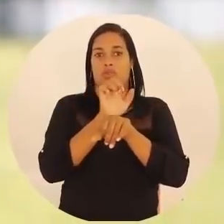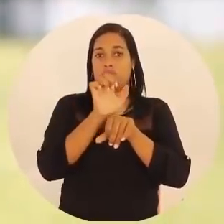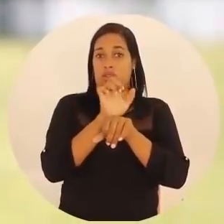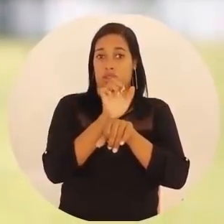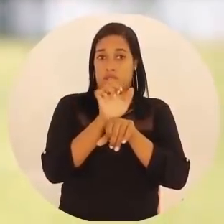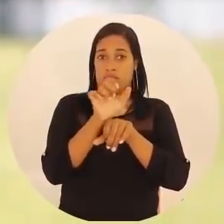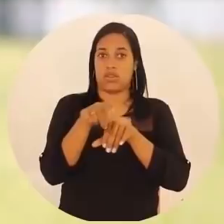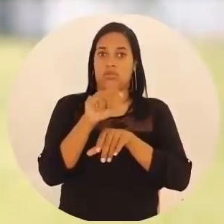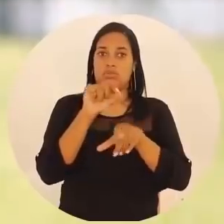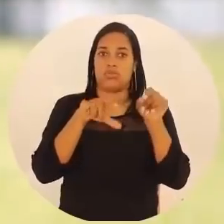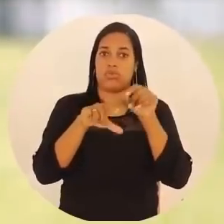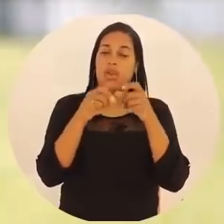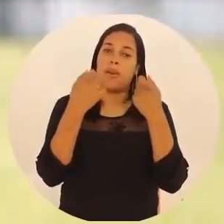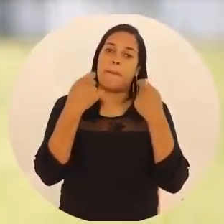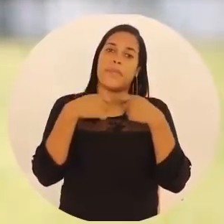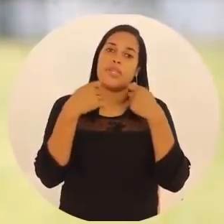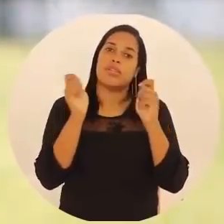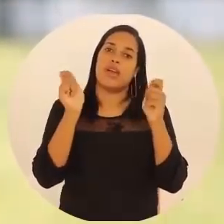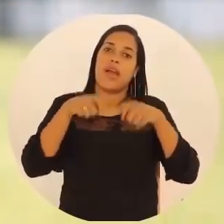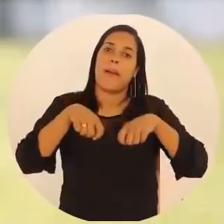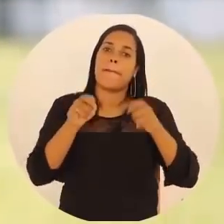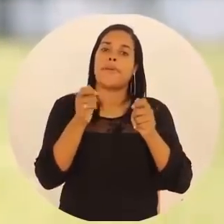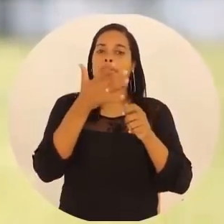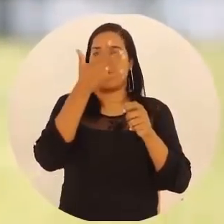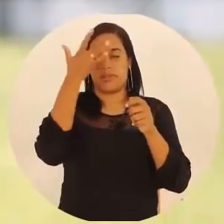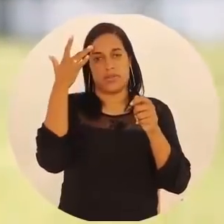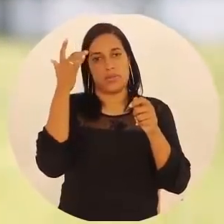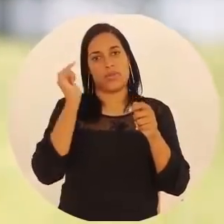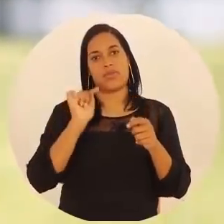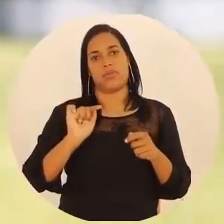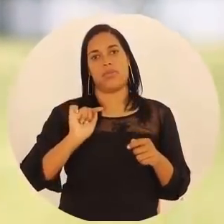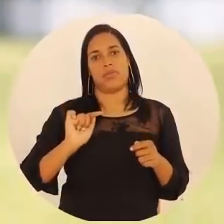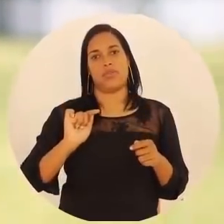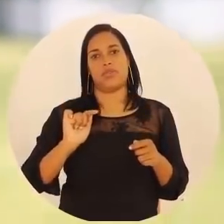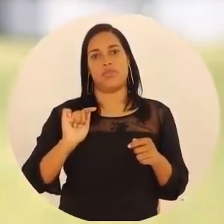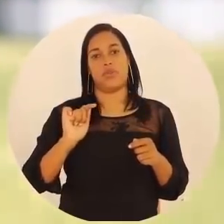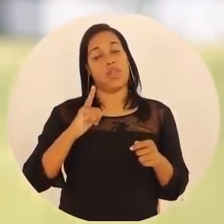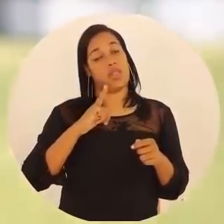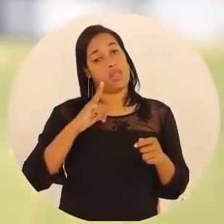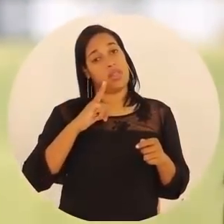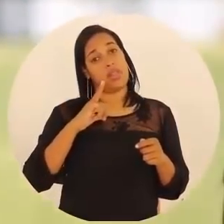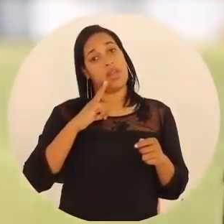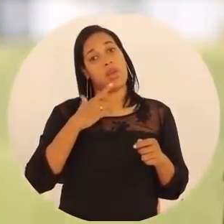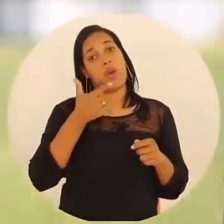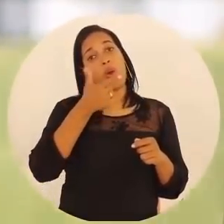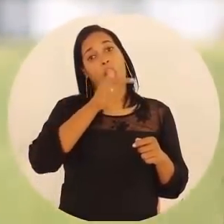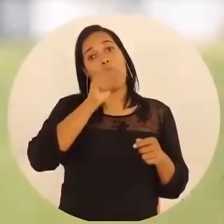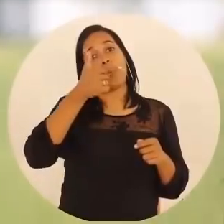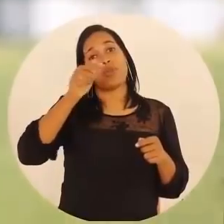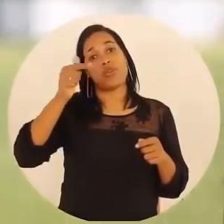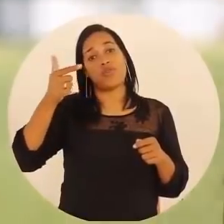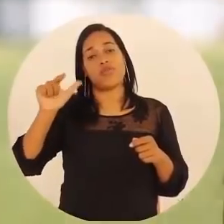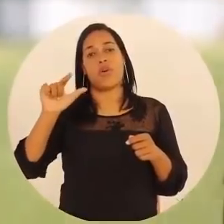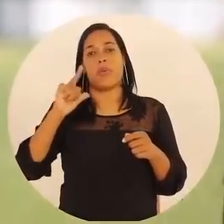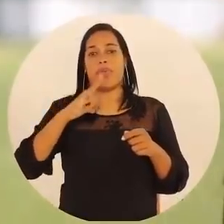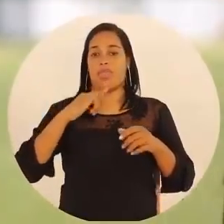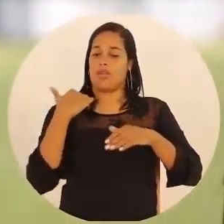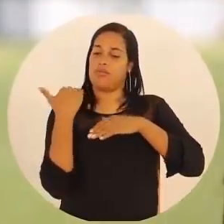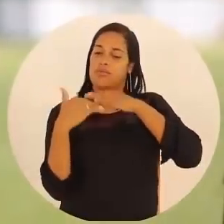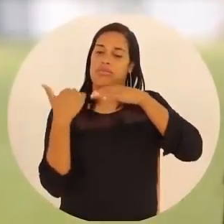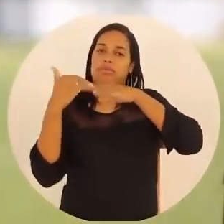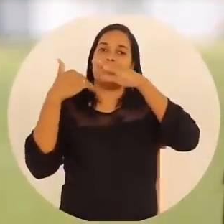definida e ela precisa capacitar as pessoas para isso. Então existem outras formas de promover esse